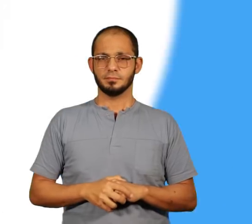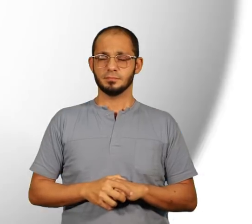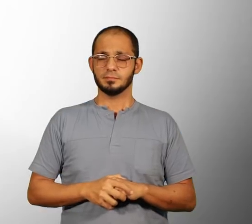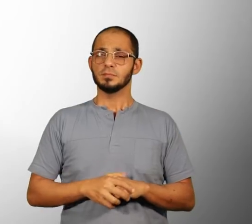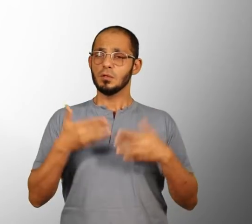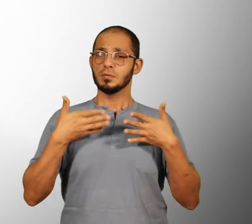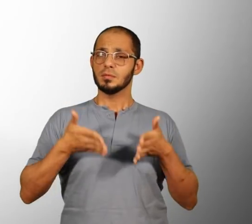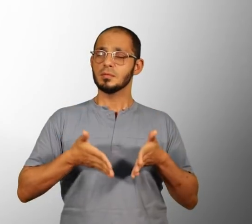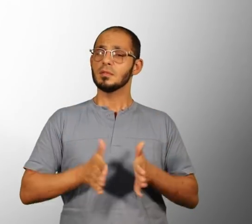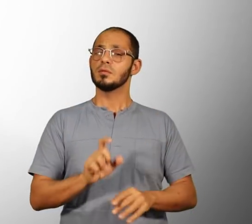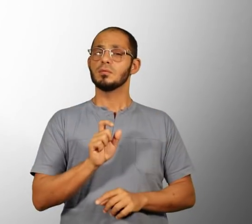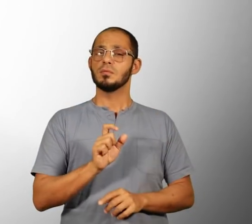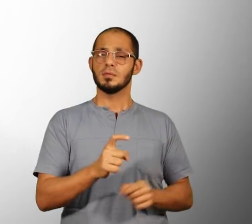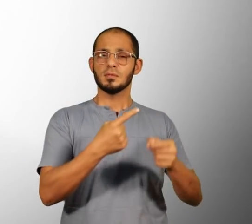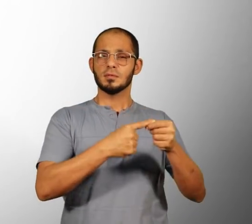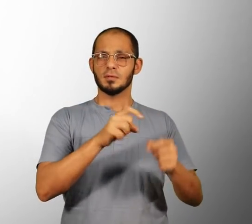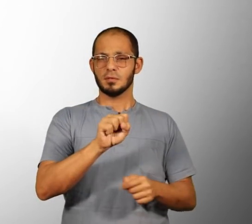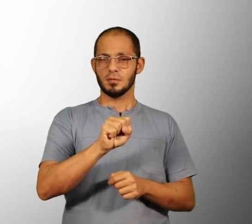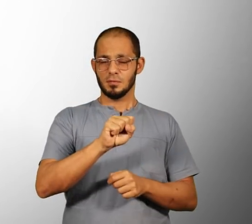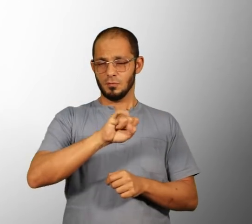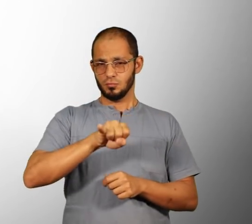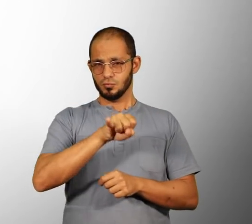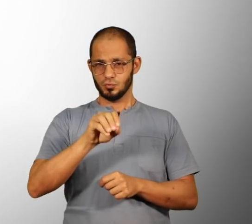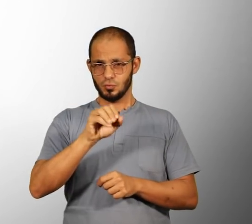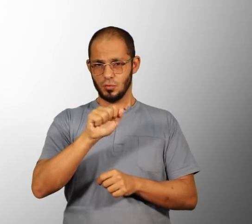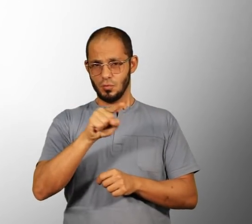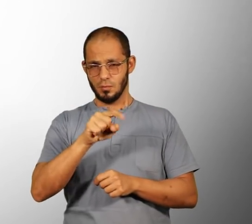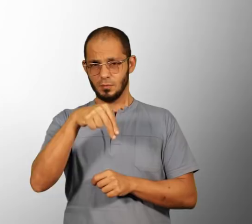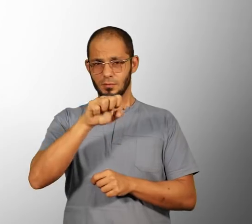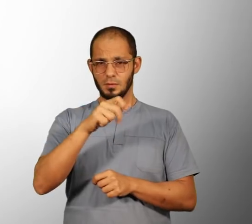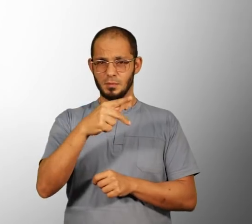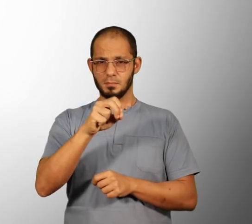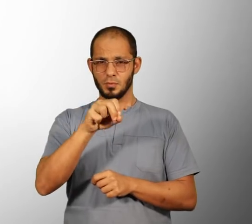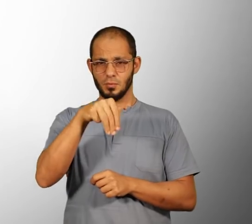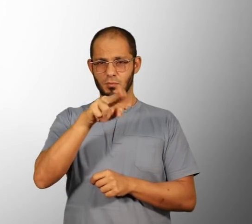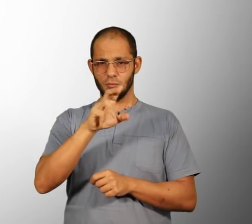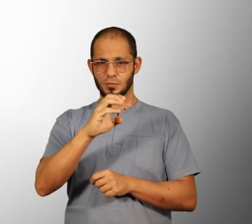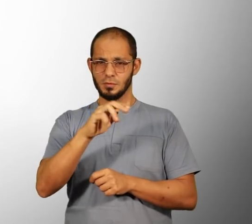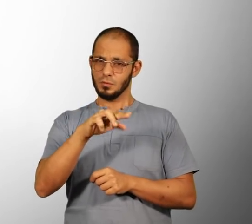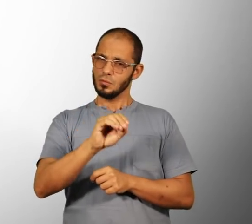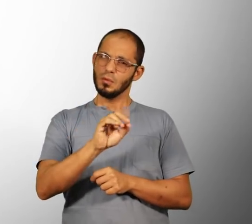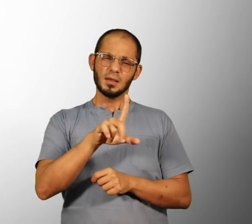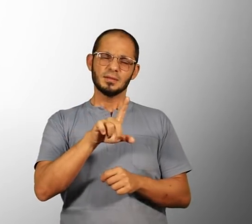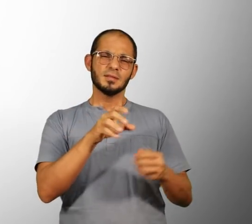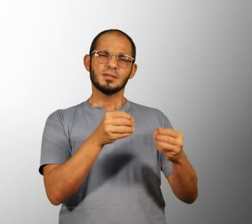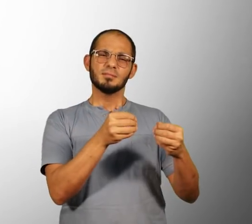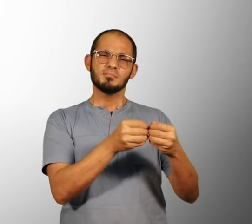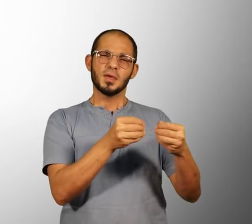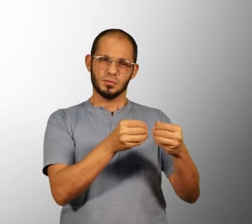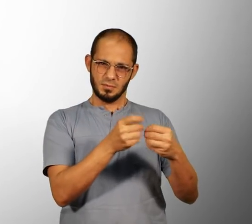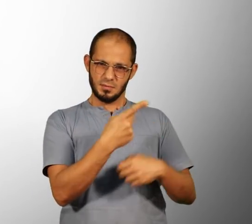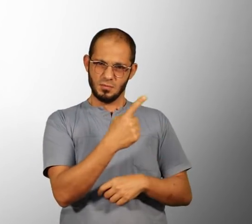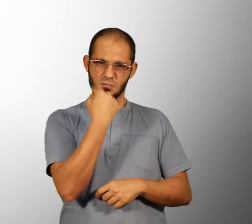Eu sou de São João de Alvomocena, uma cidadezinha aqui bem do lado, uma hora de carro. E eu resolvi fazer Biologia no primeiro ano do Ensino